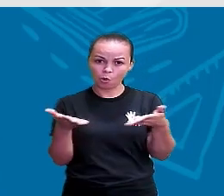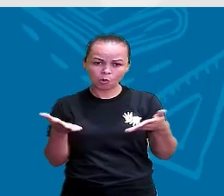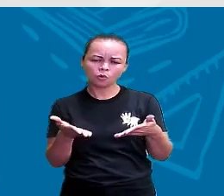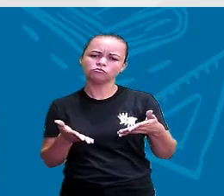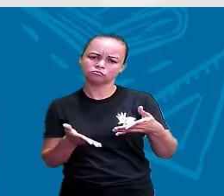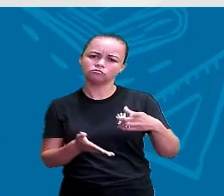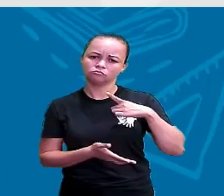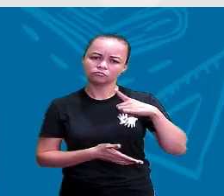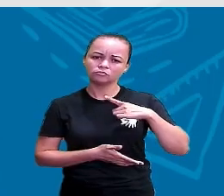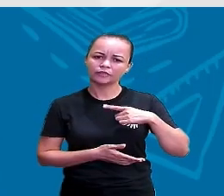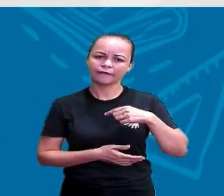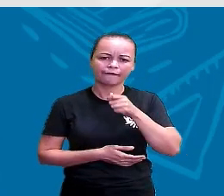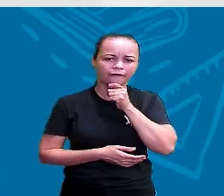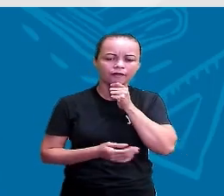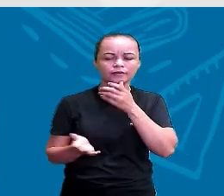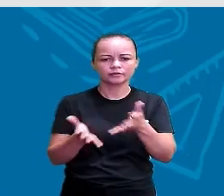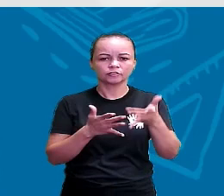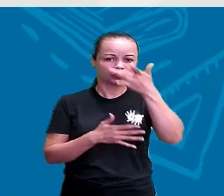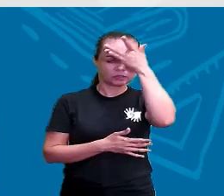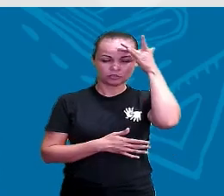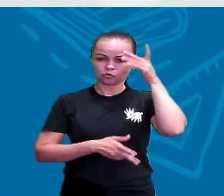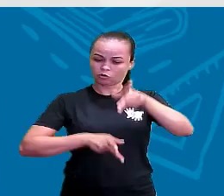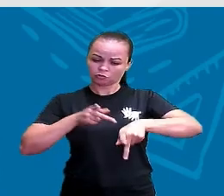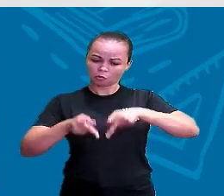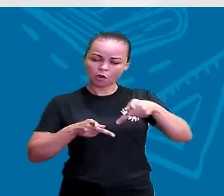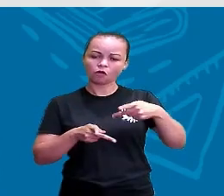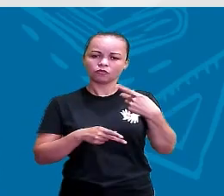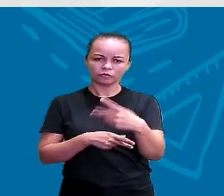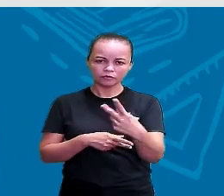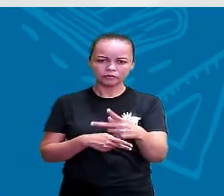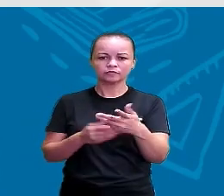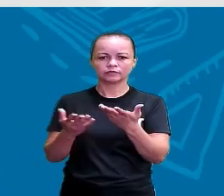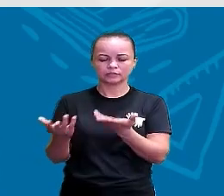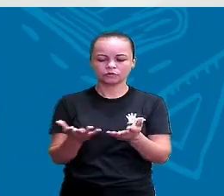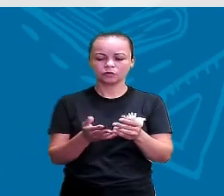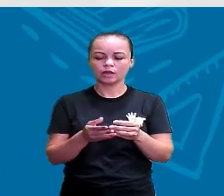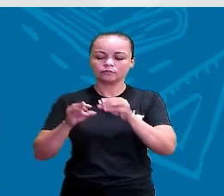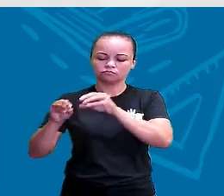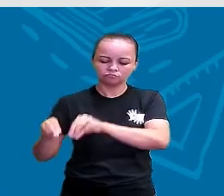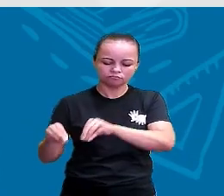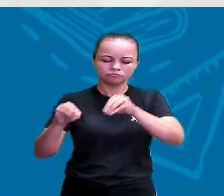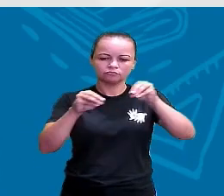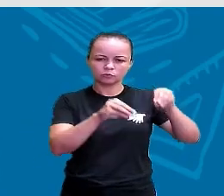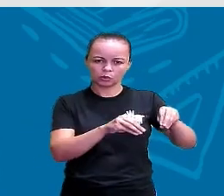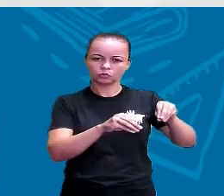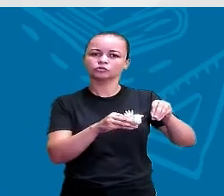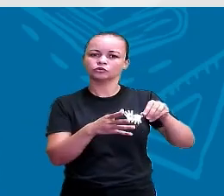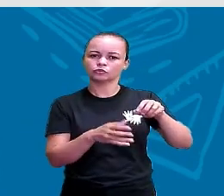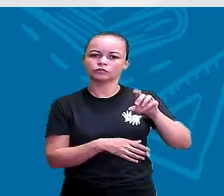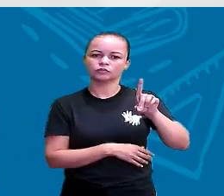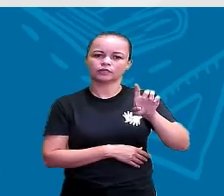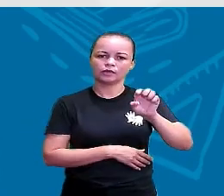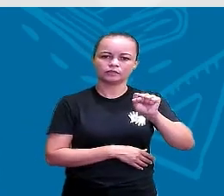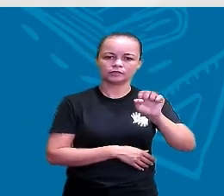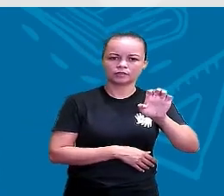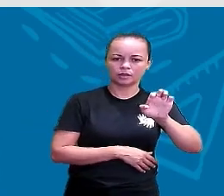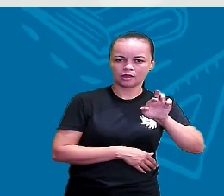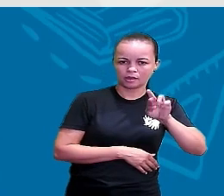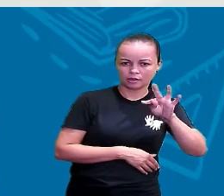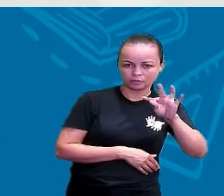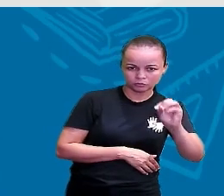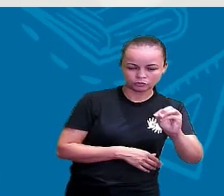existem povos que moram e que vivem dessa maneira. Eles vão de um canto para outro do deserto, se concentram,